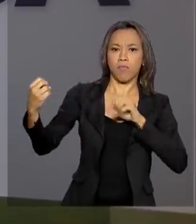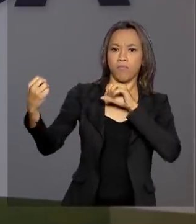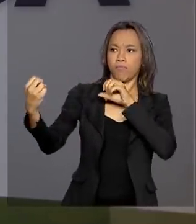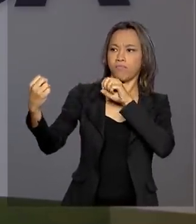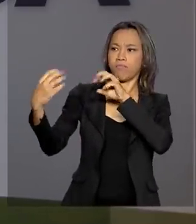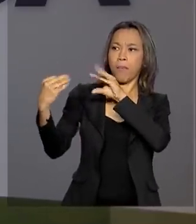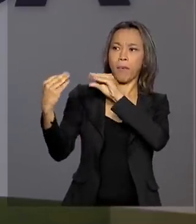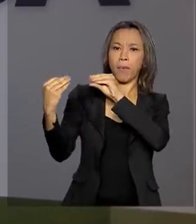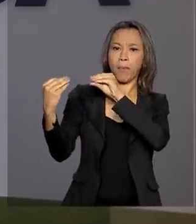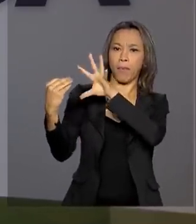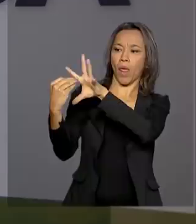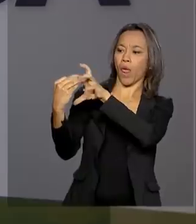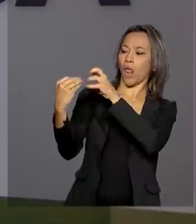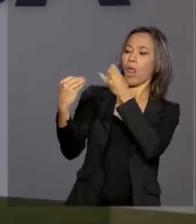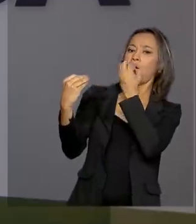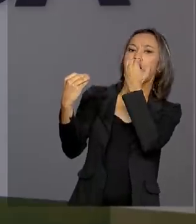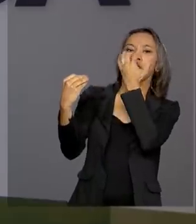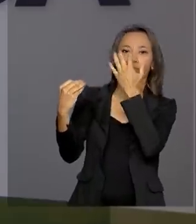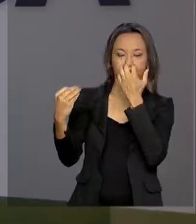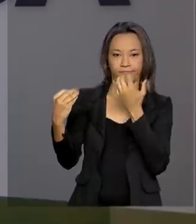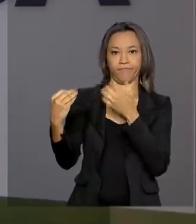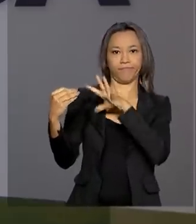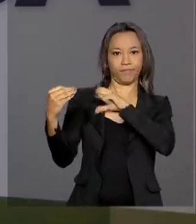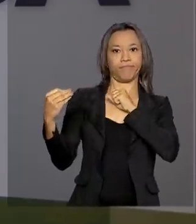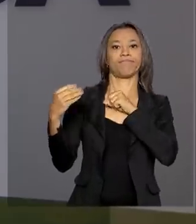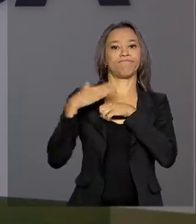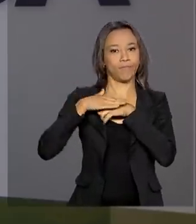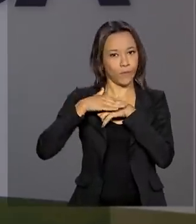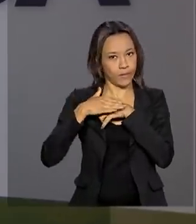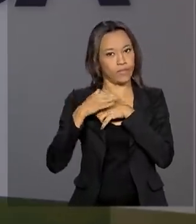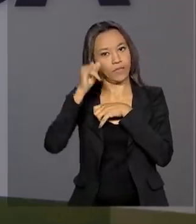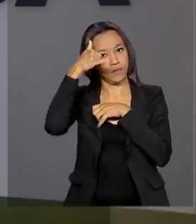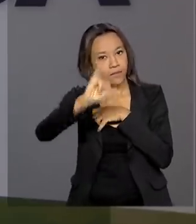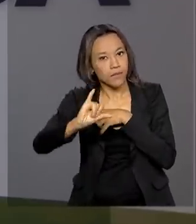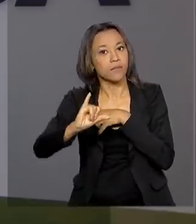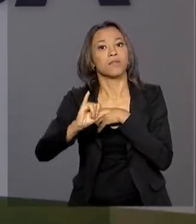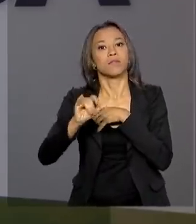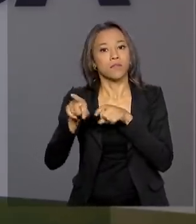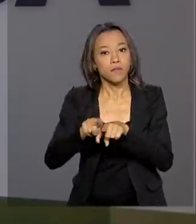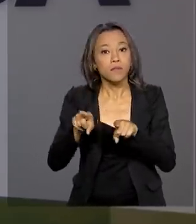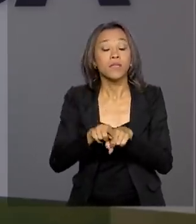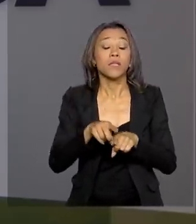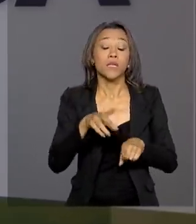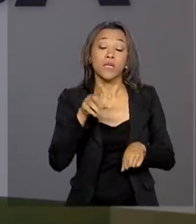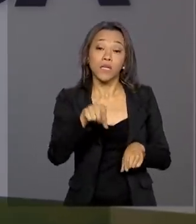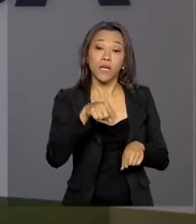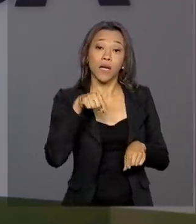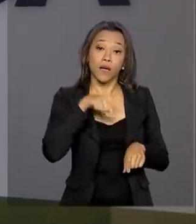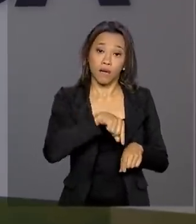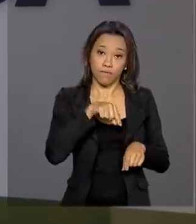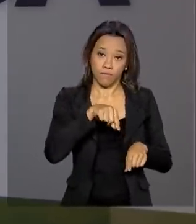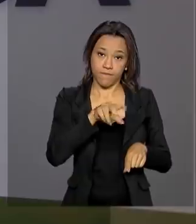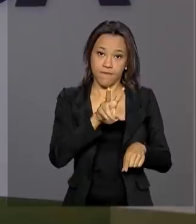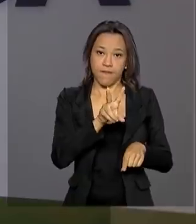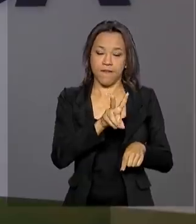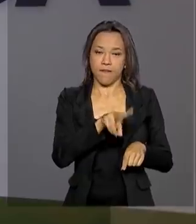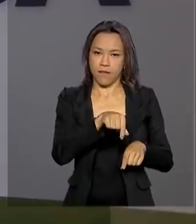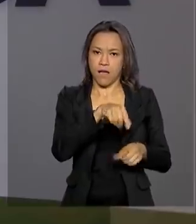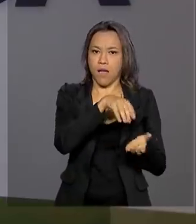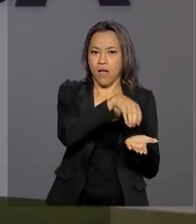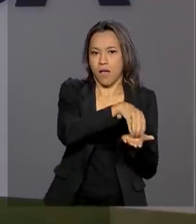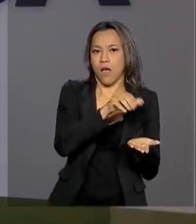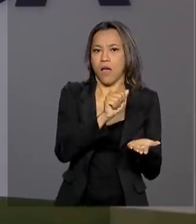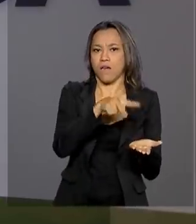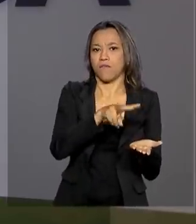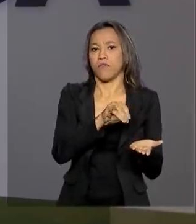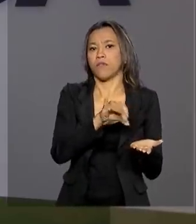contato com a saliva. A agência de vigilância sanitária também negou boatos envolvendo um navio proveniente